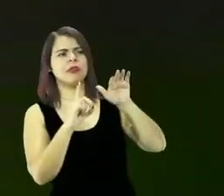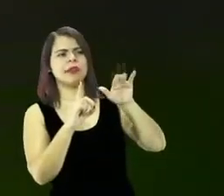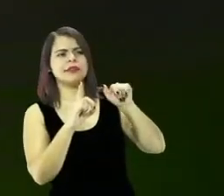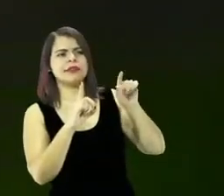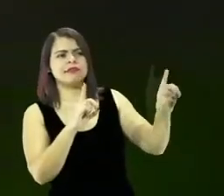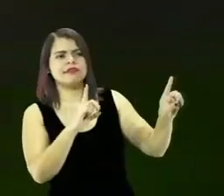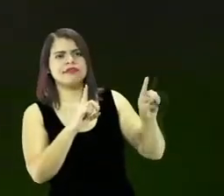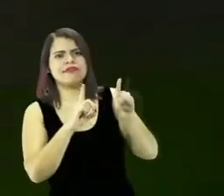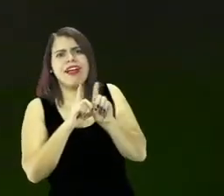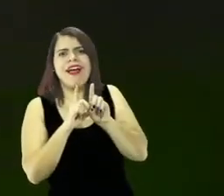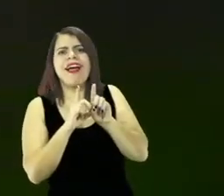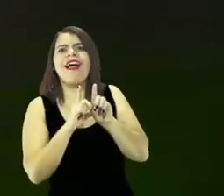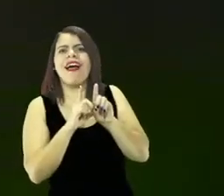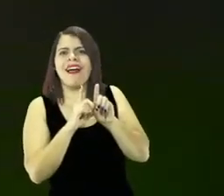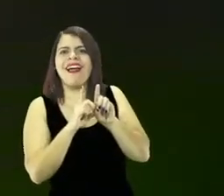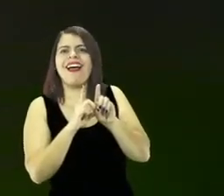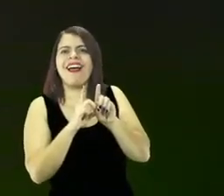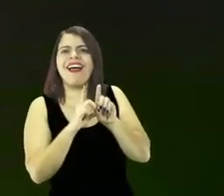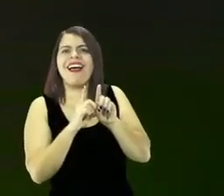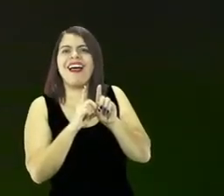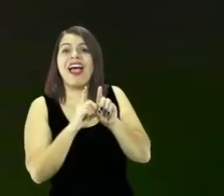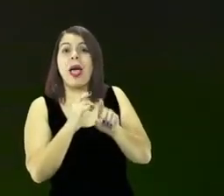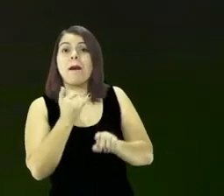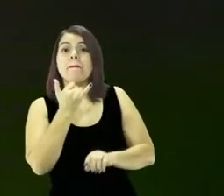ela será salva e ficará perdoada